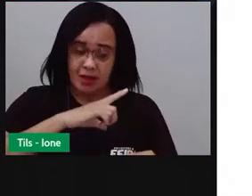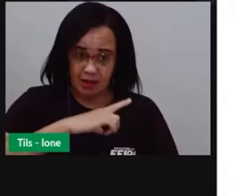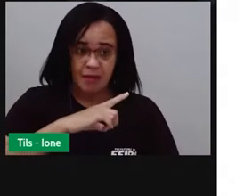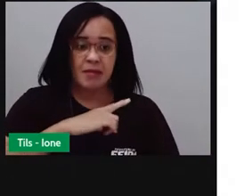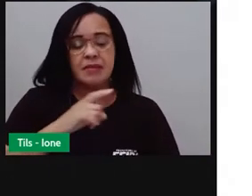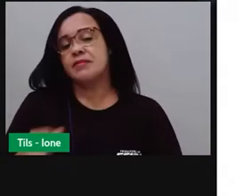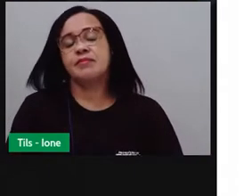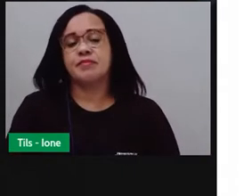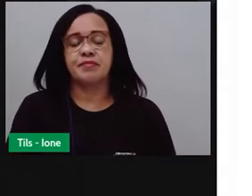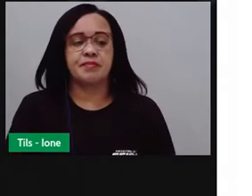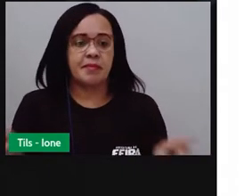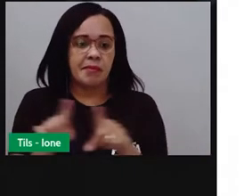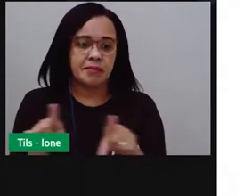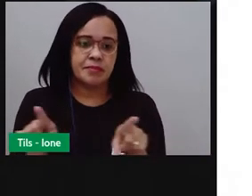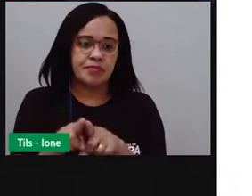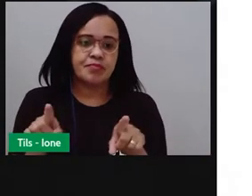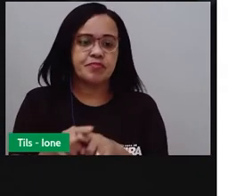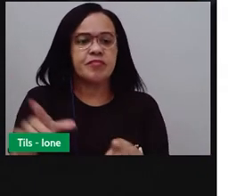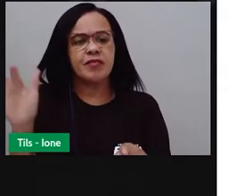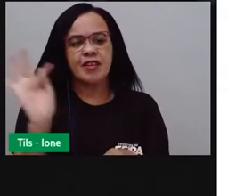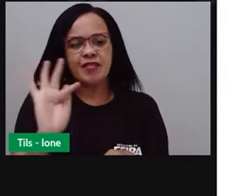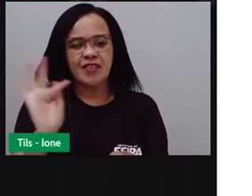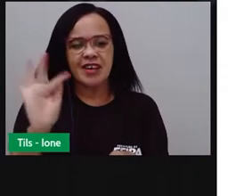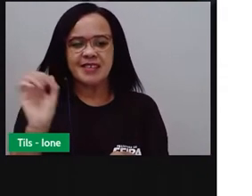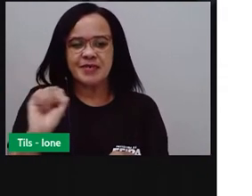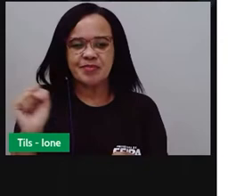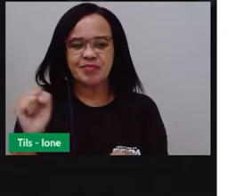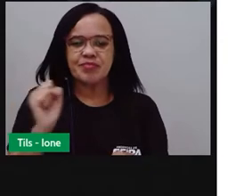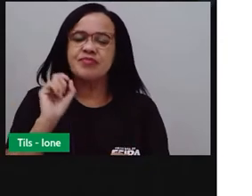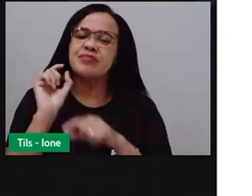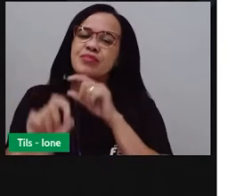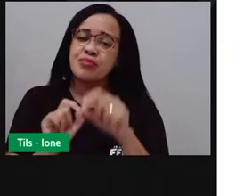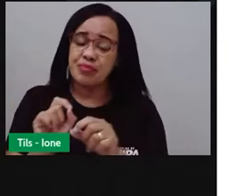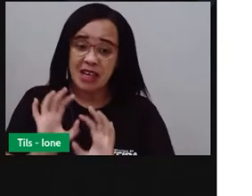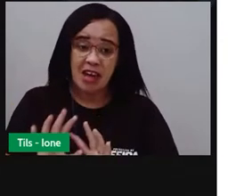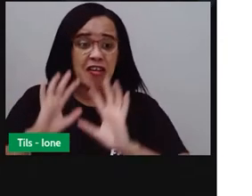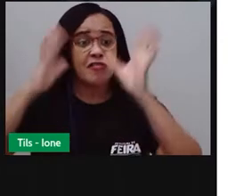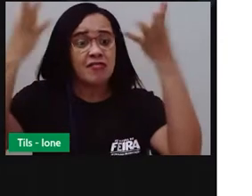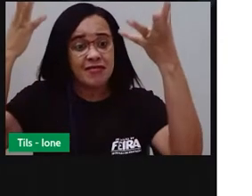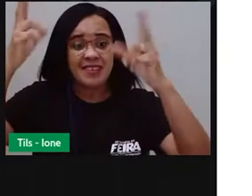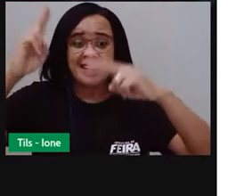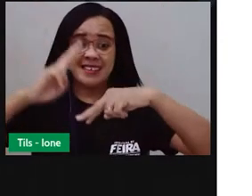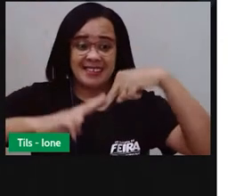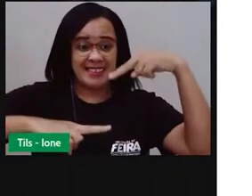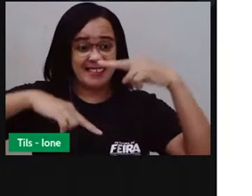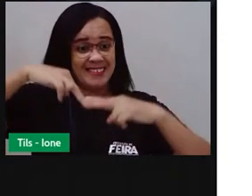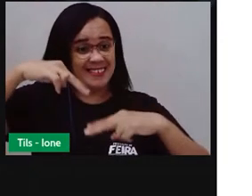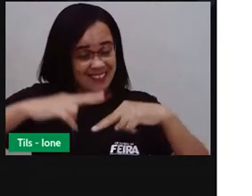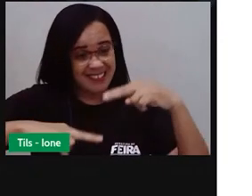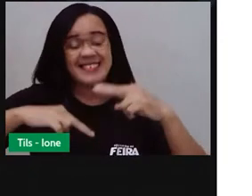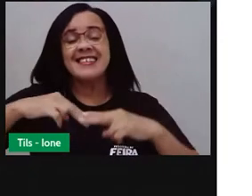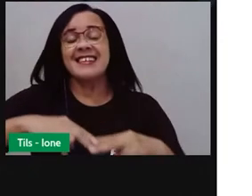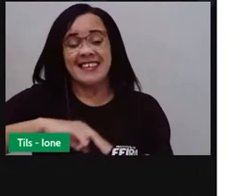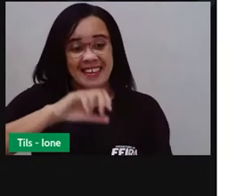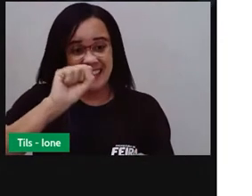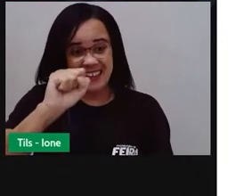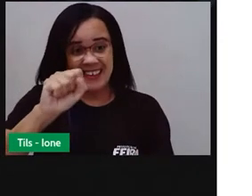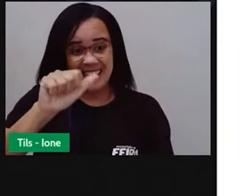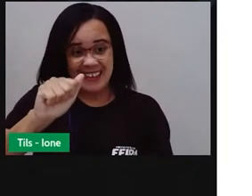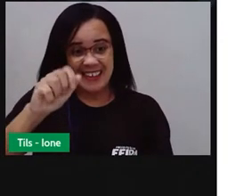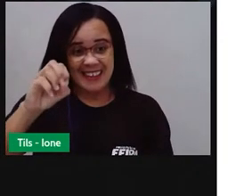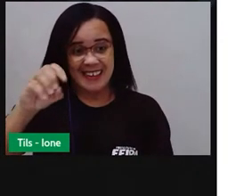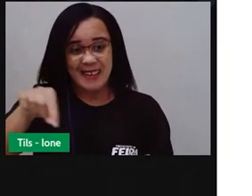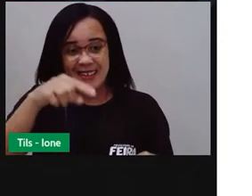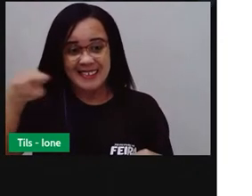Também tem aqui, em Feira de Santana, o São João de São José, que acontece lá no distrito de Maria Quitéria.